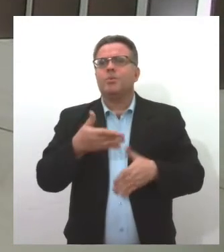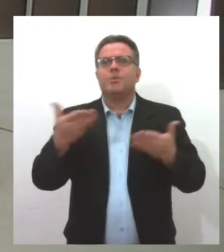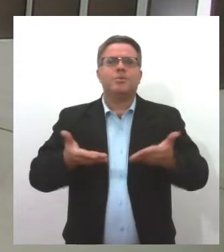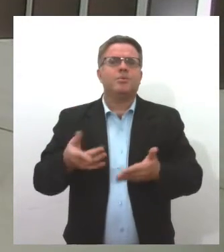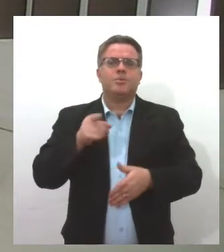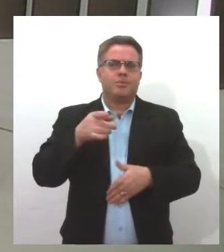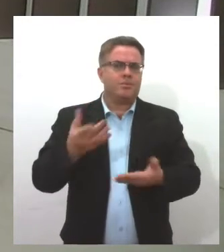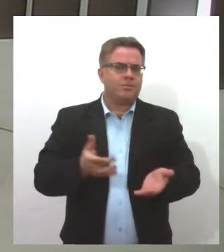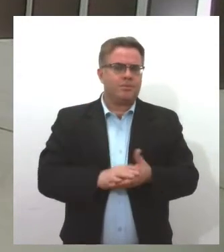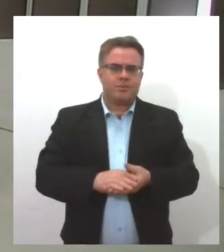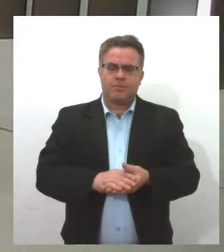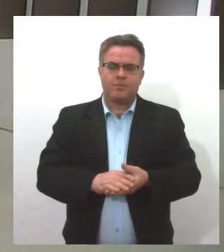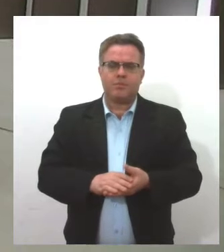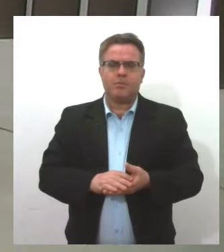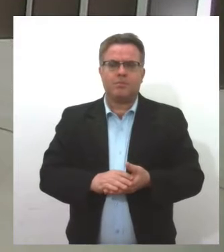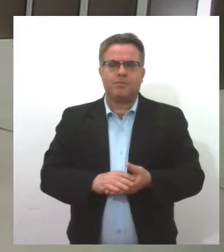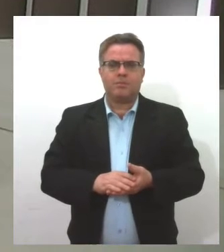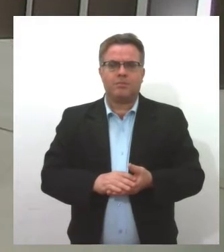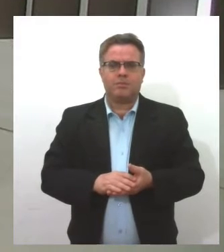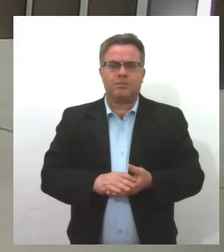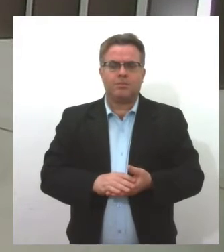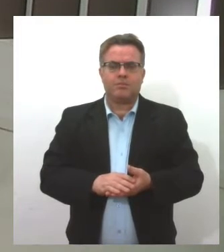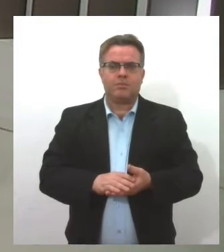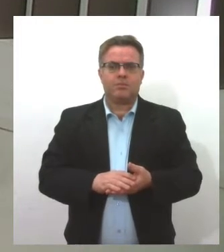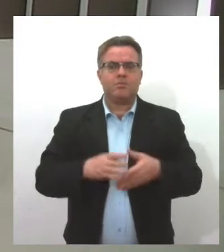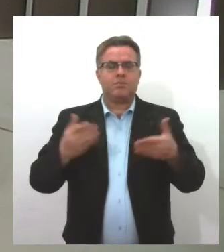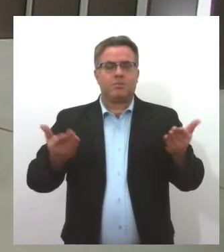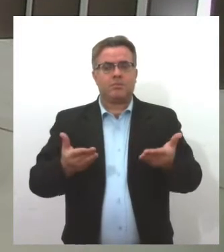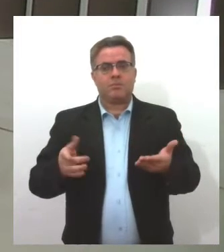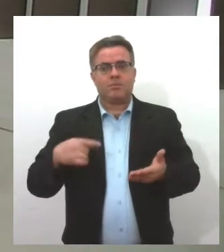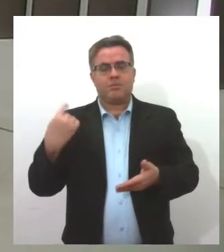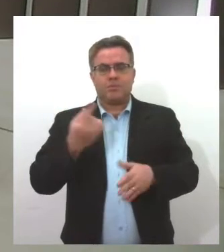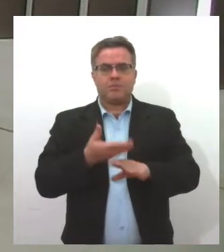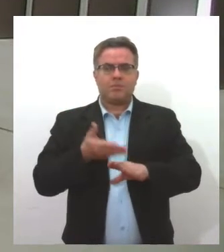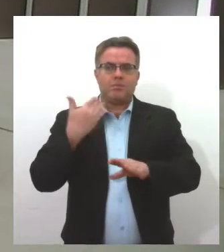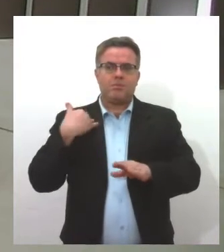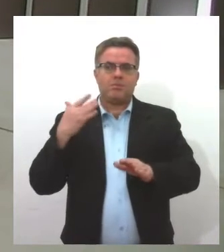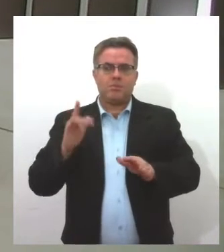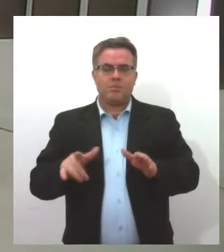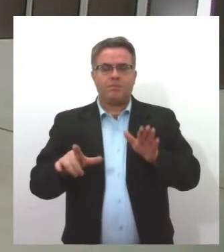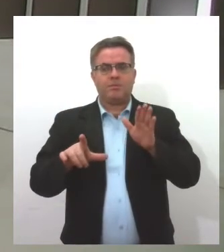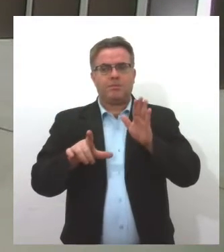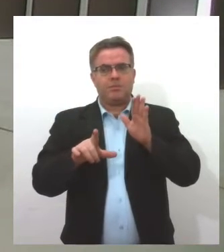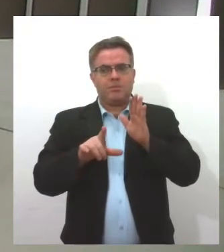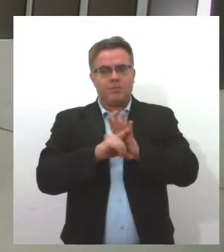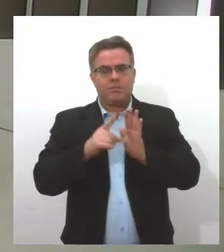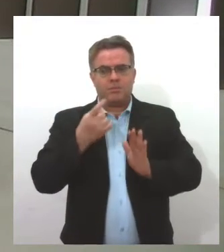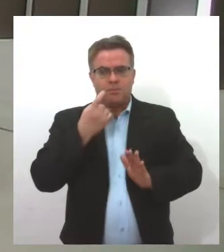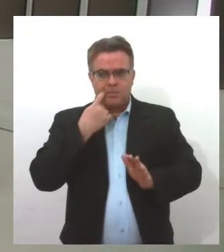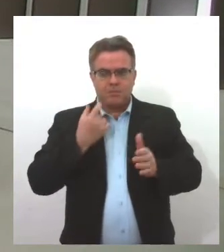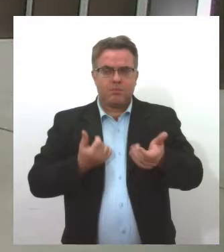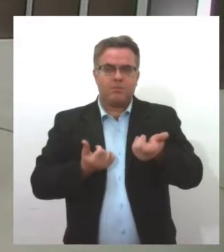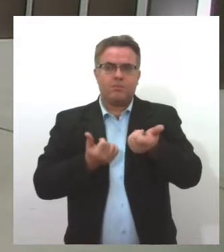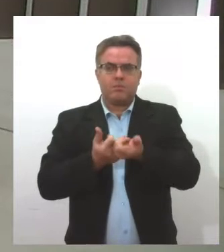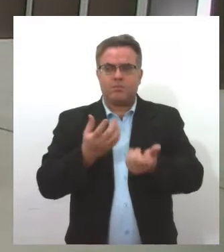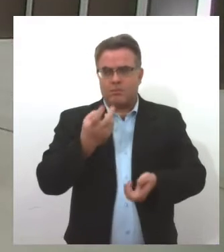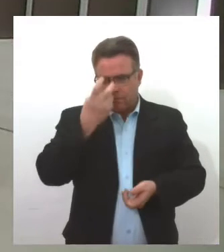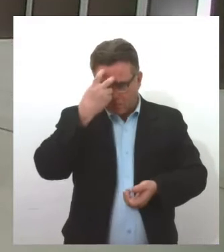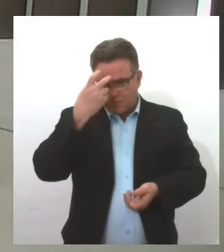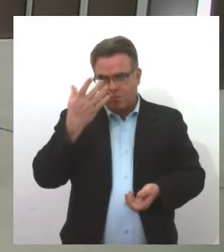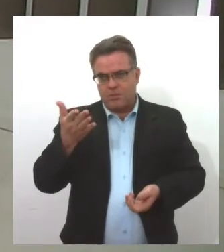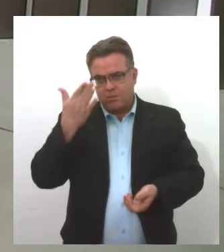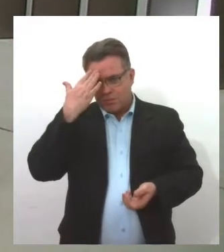Então, nós tivemos a Lei Aldeblanc, no ano passado, graças à